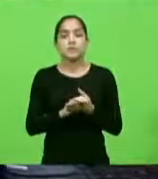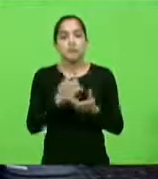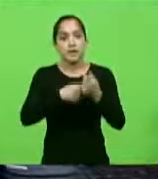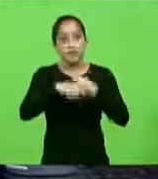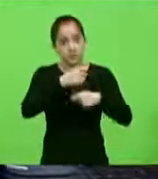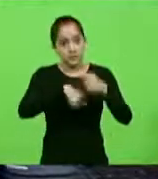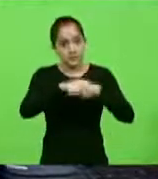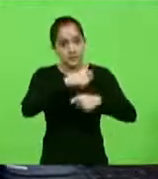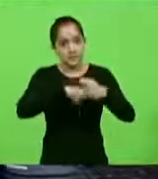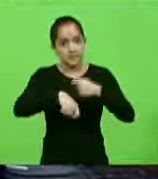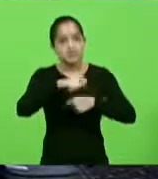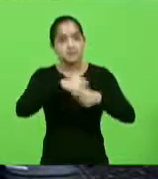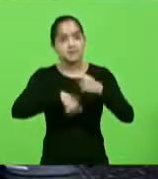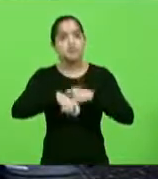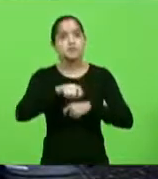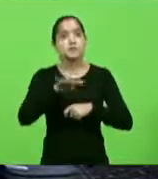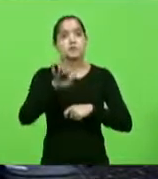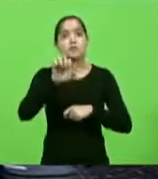Post nessa pandemia.